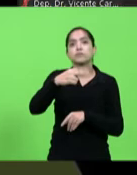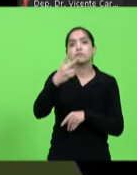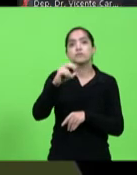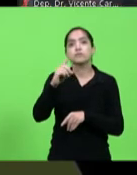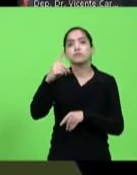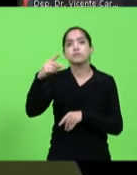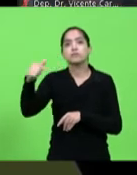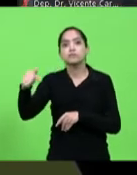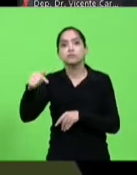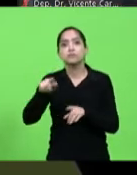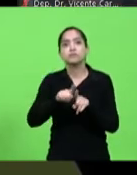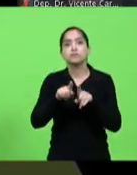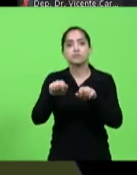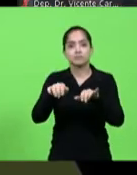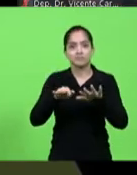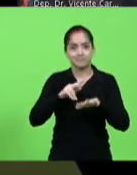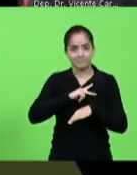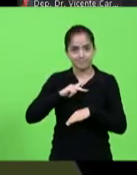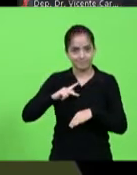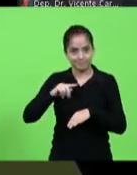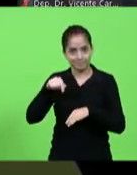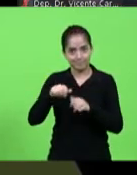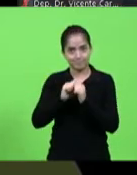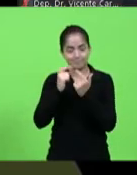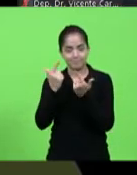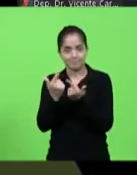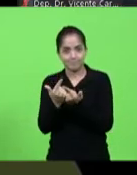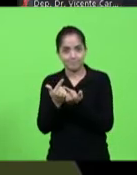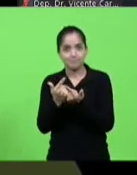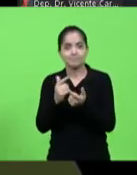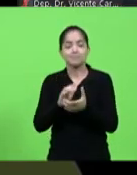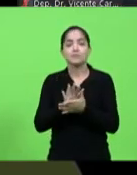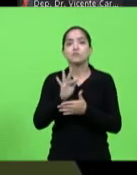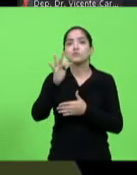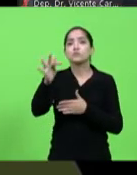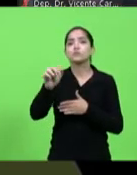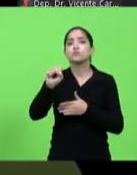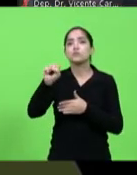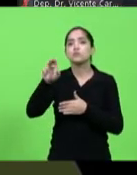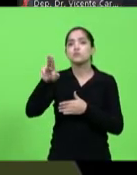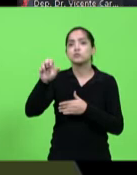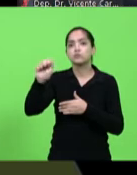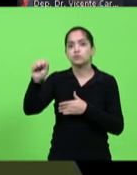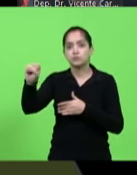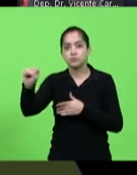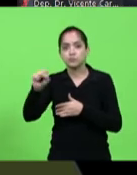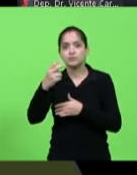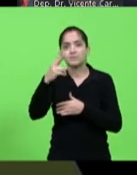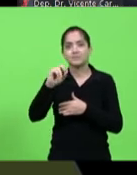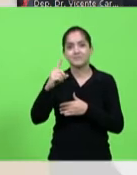Audiência pública aqui na casa. Futuro do SUAS na Lesc, em 2017.